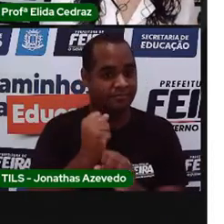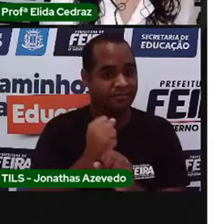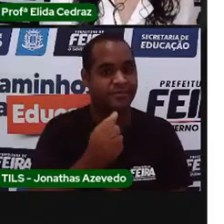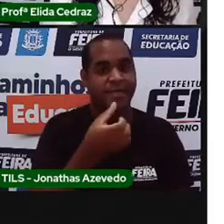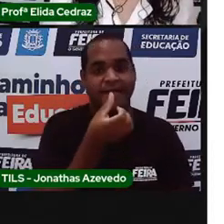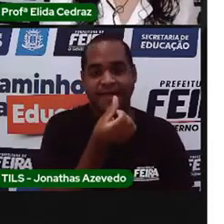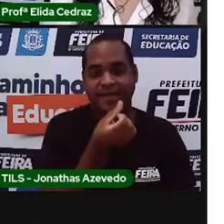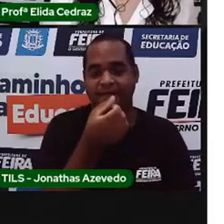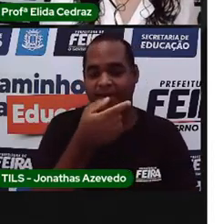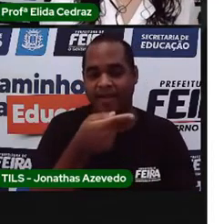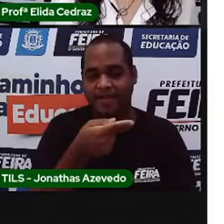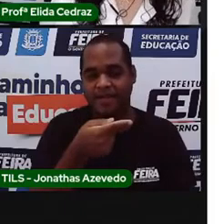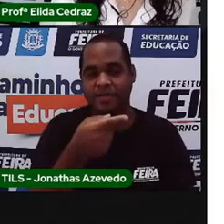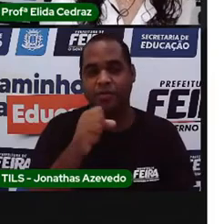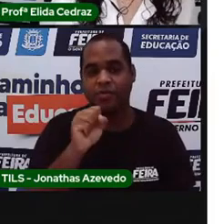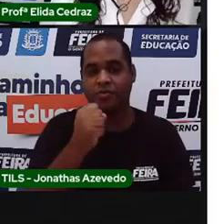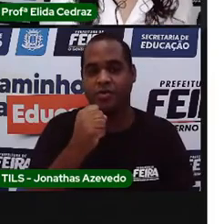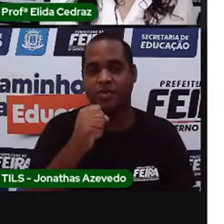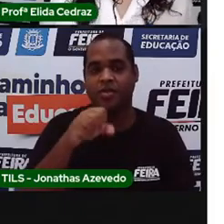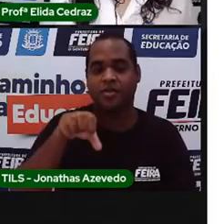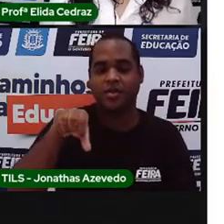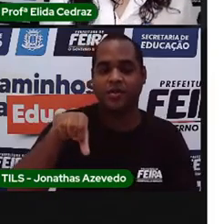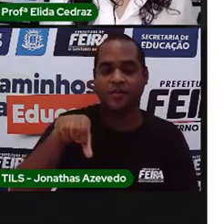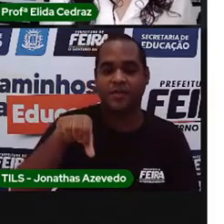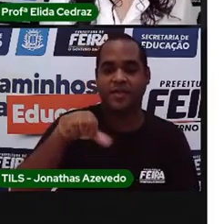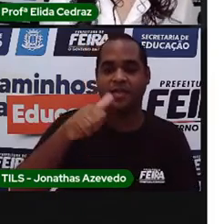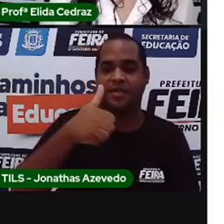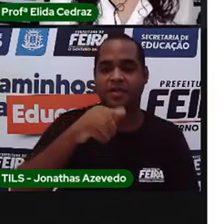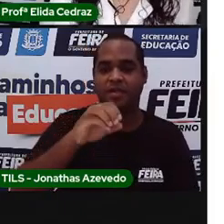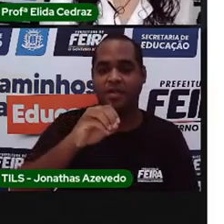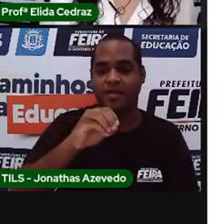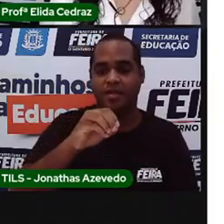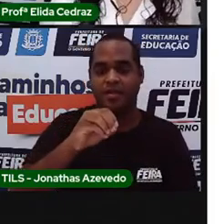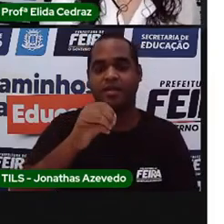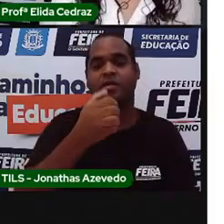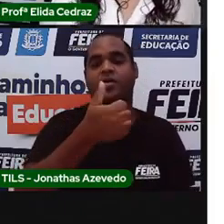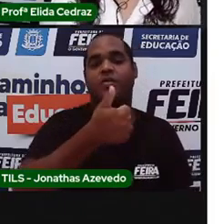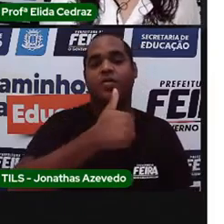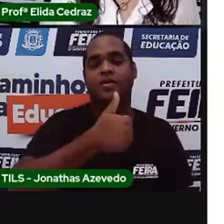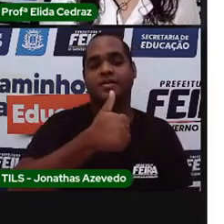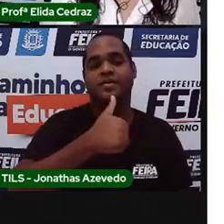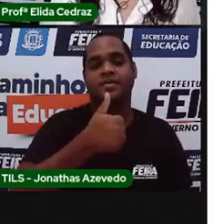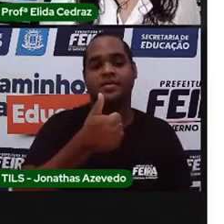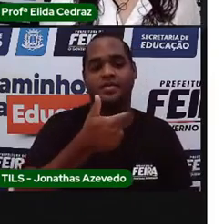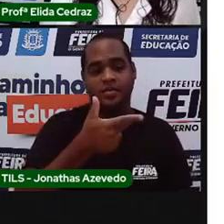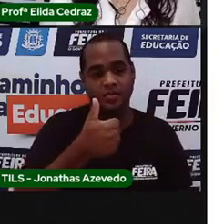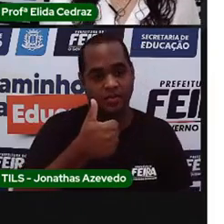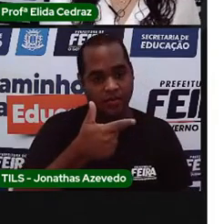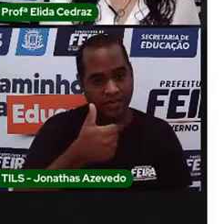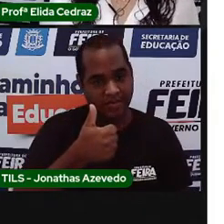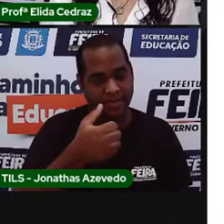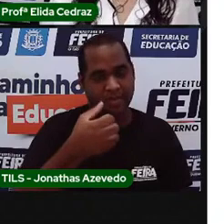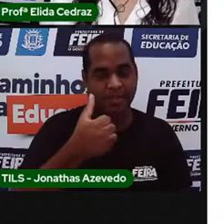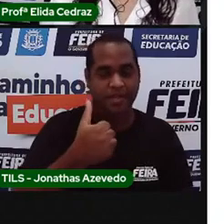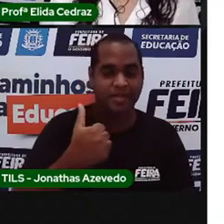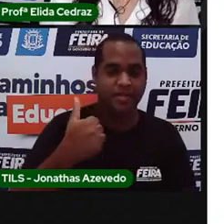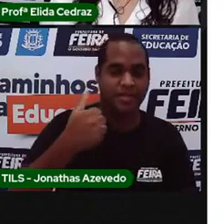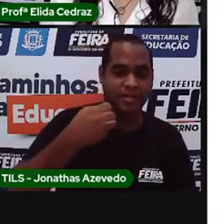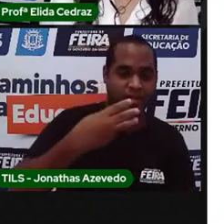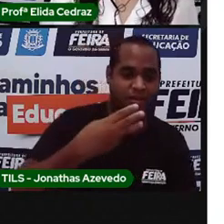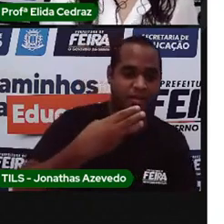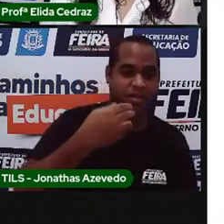Seis, sete, oito, nove, dez, onze, doze,